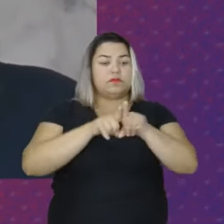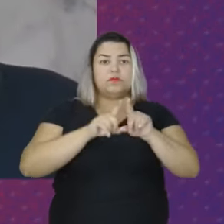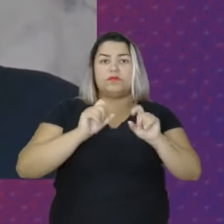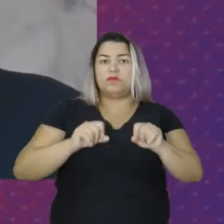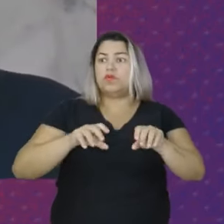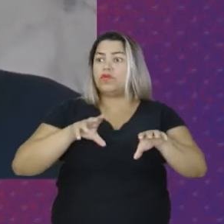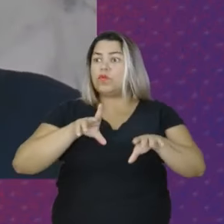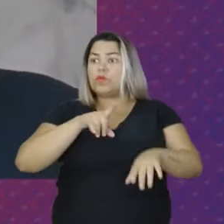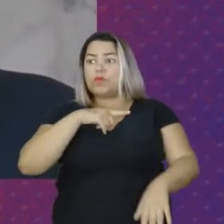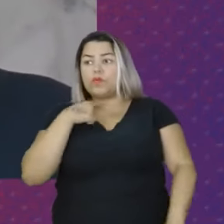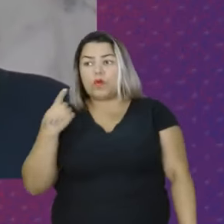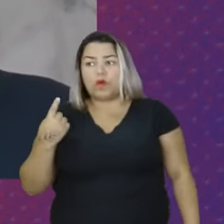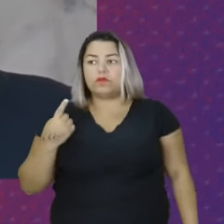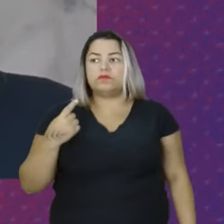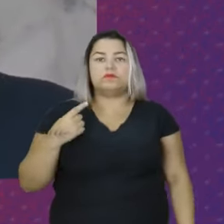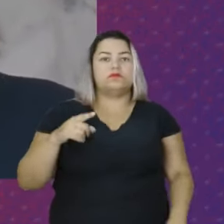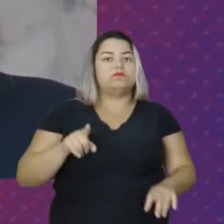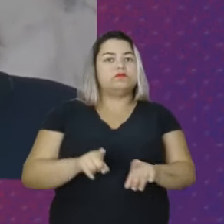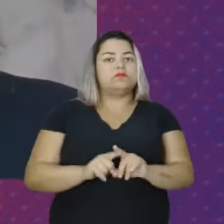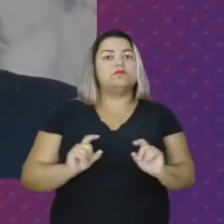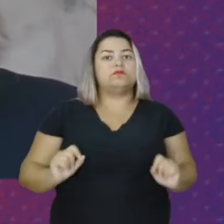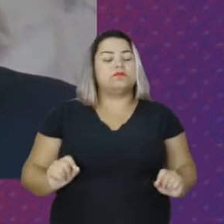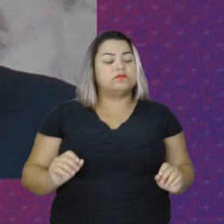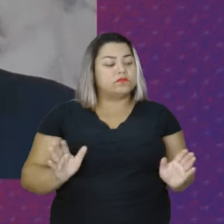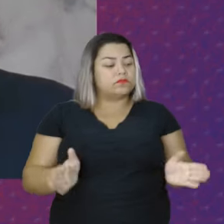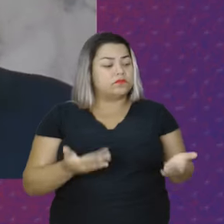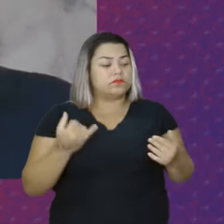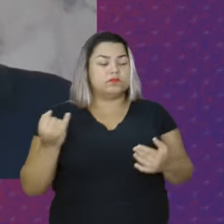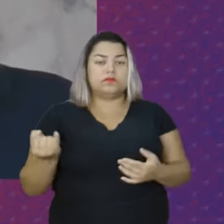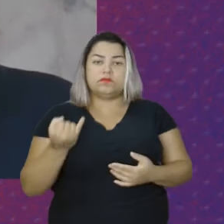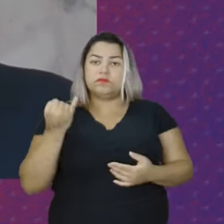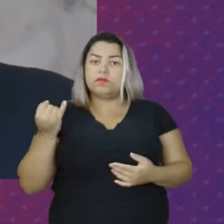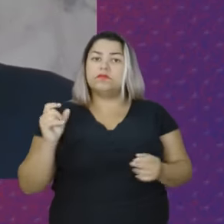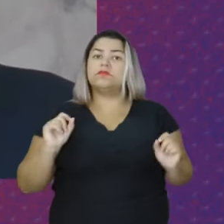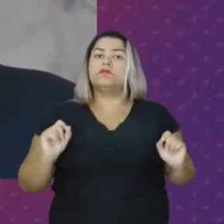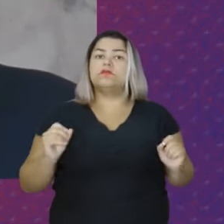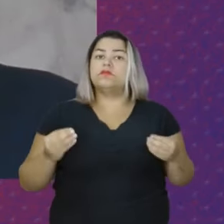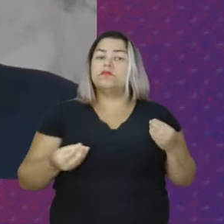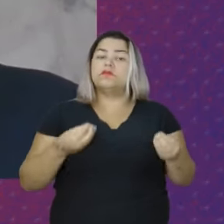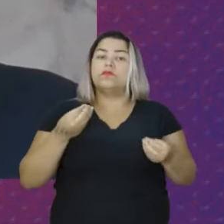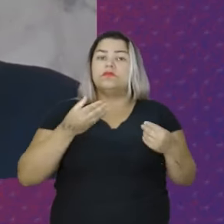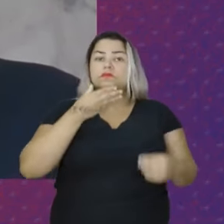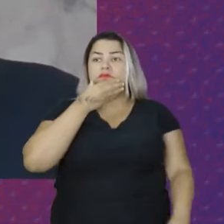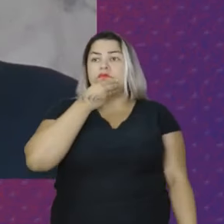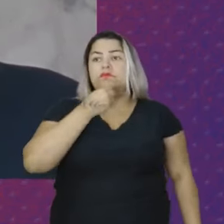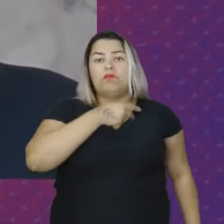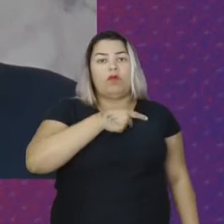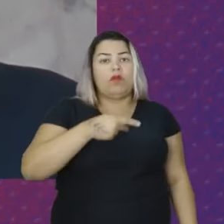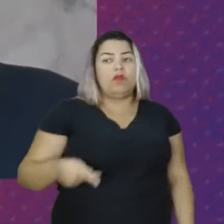assassinada Então são iniciativas importantes Assim como o presidente